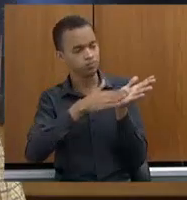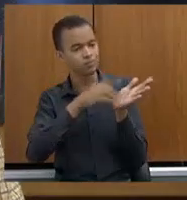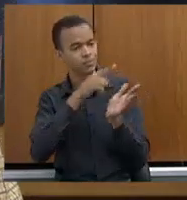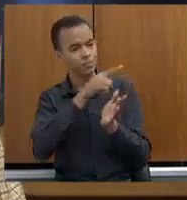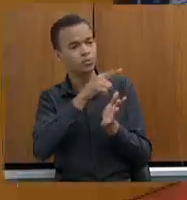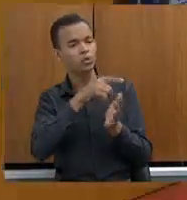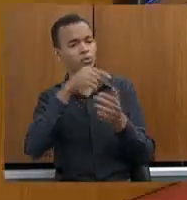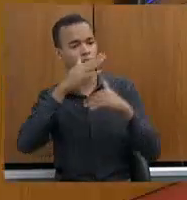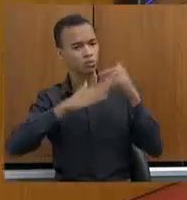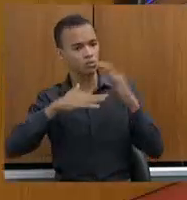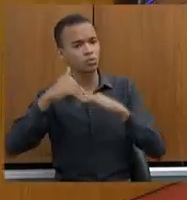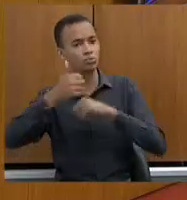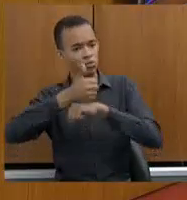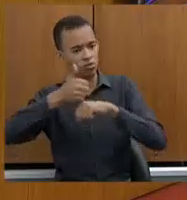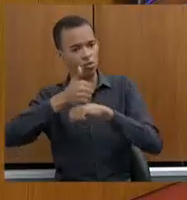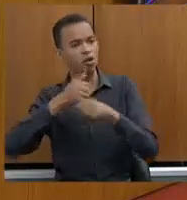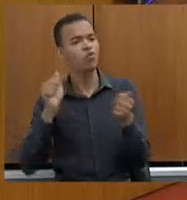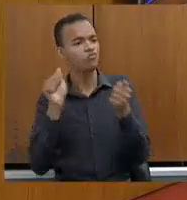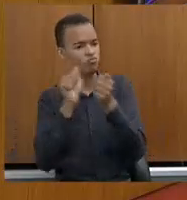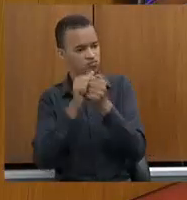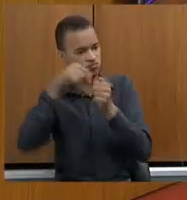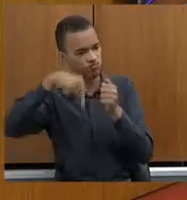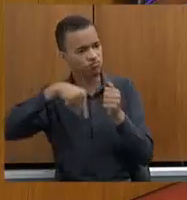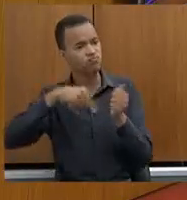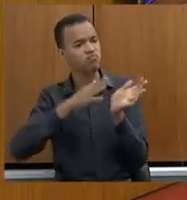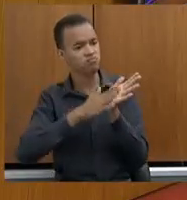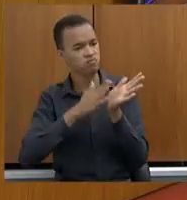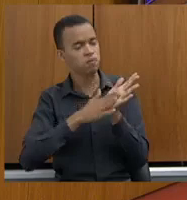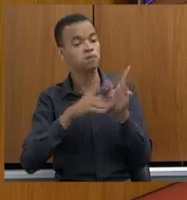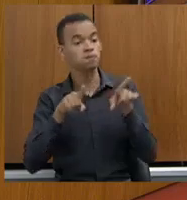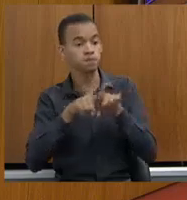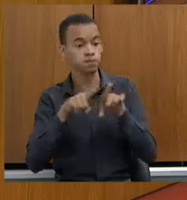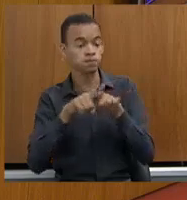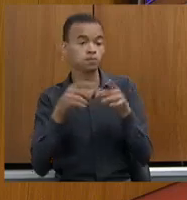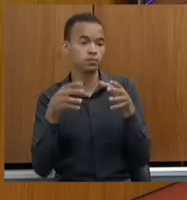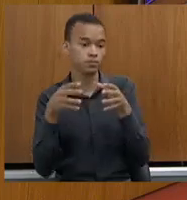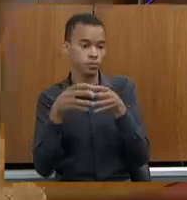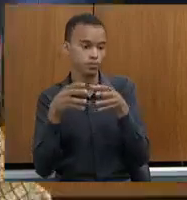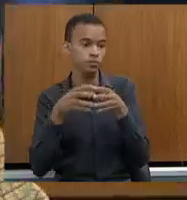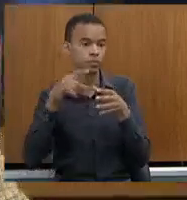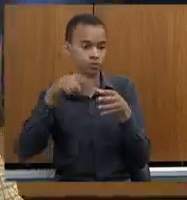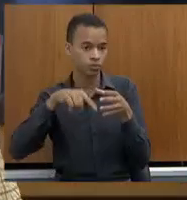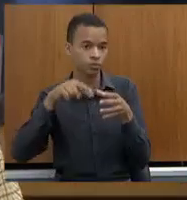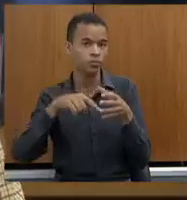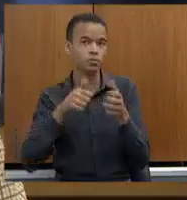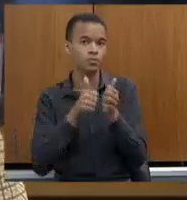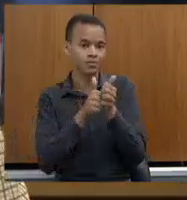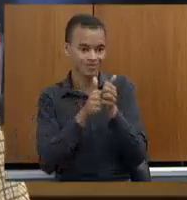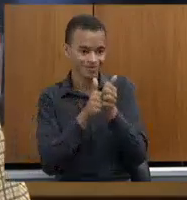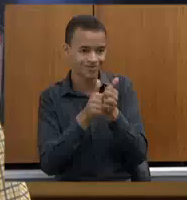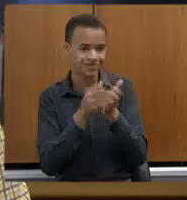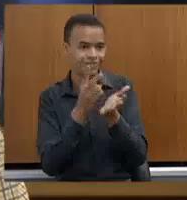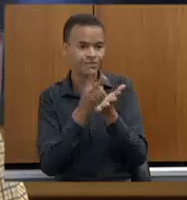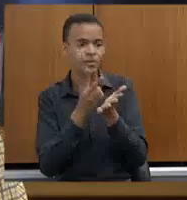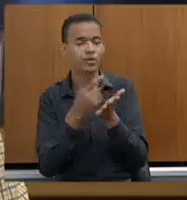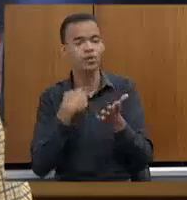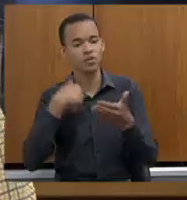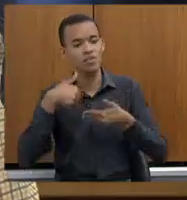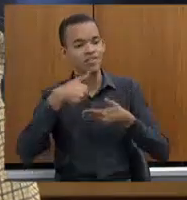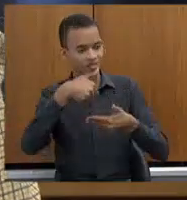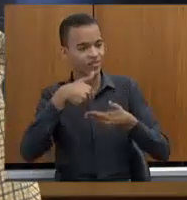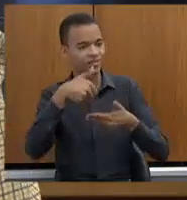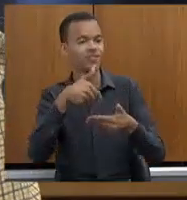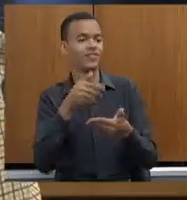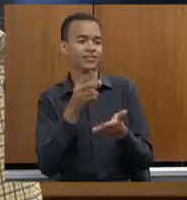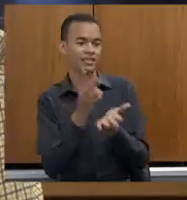todos os membros da sua comissão aqui presentes, além dessa aqui, que é membro sempre... Eu me convido para fazer